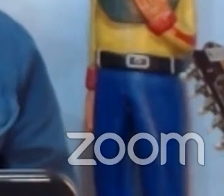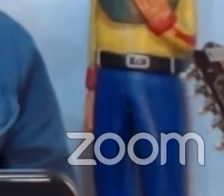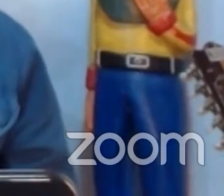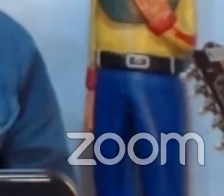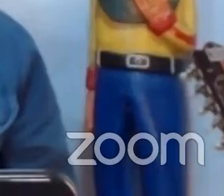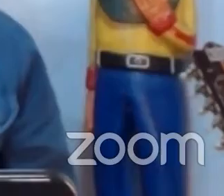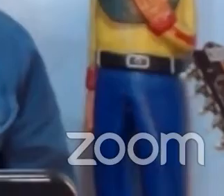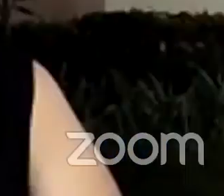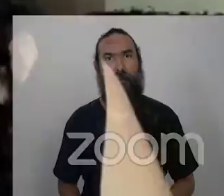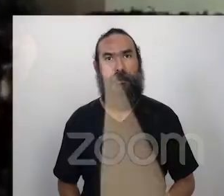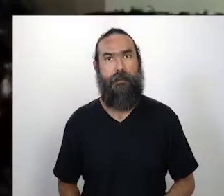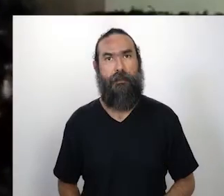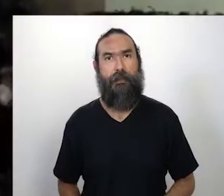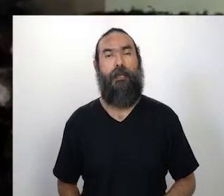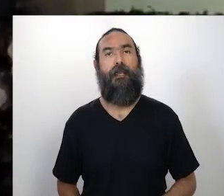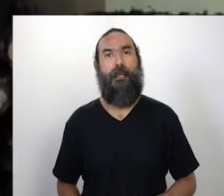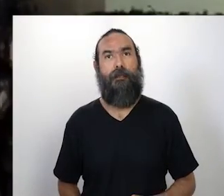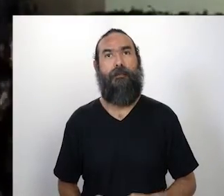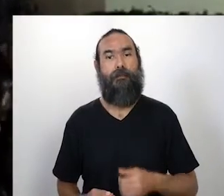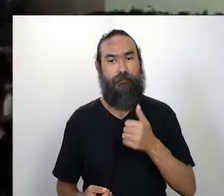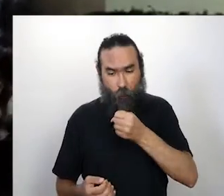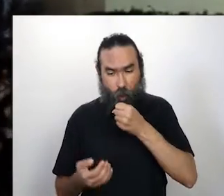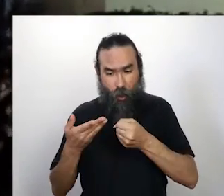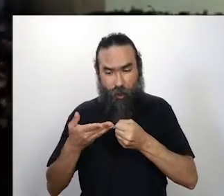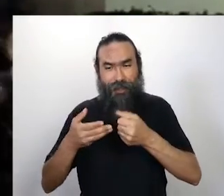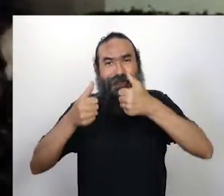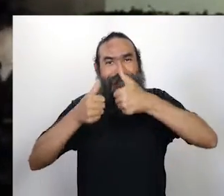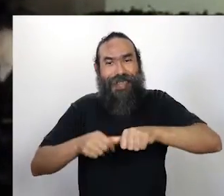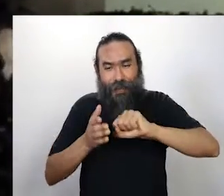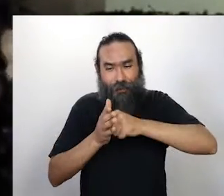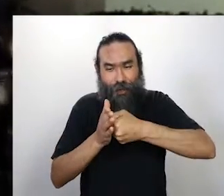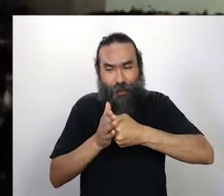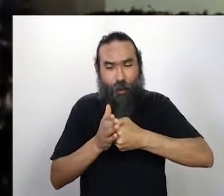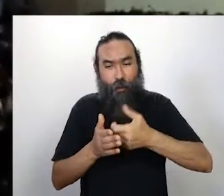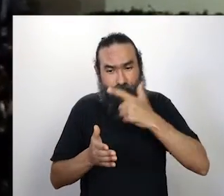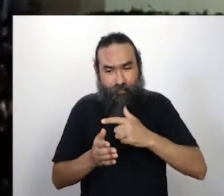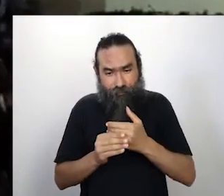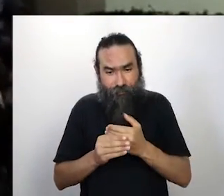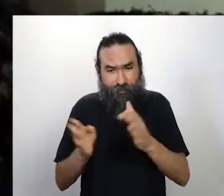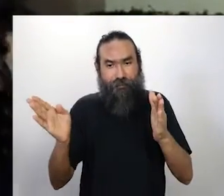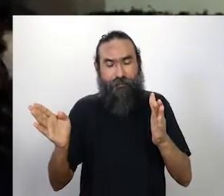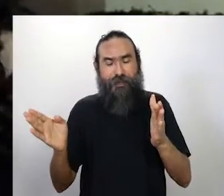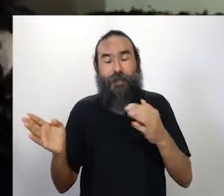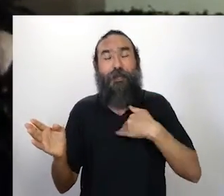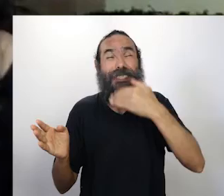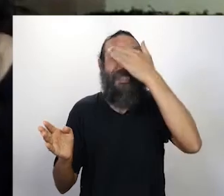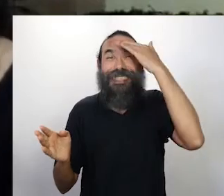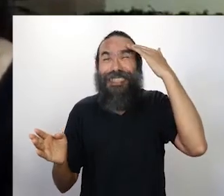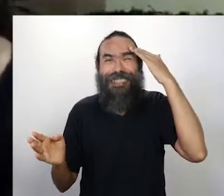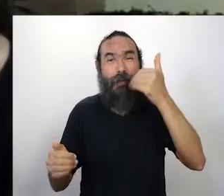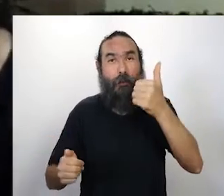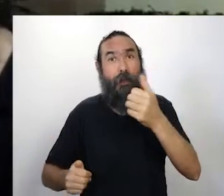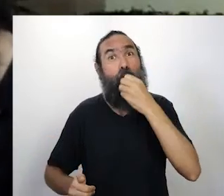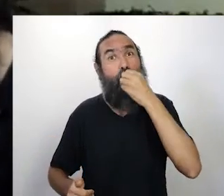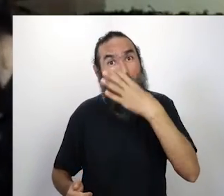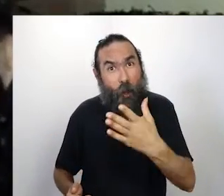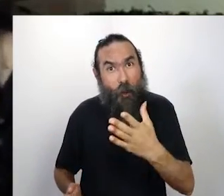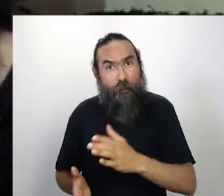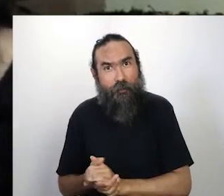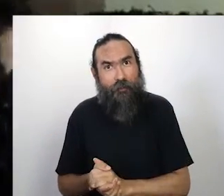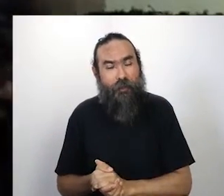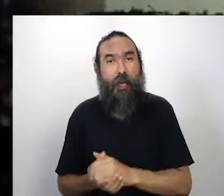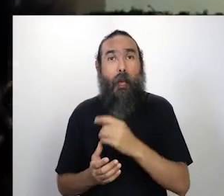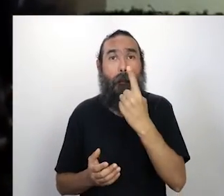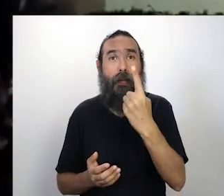Agora desempeste o microfone. Abrindo aqui meu áudio, estava esquecido que ele estava fechado, Cabralvão. Tudo bom? Primeiro,